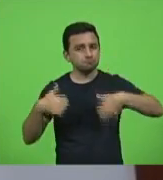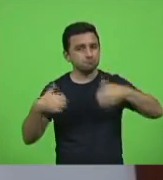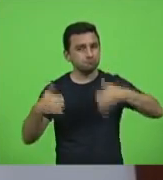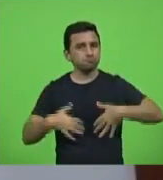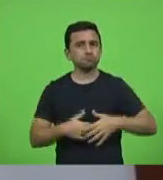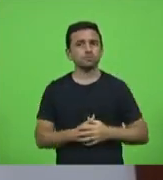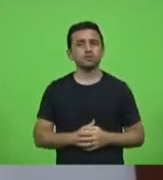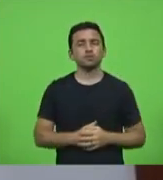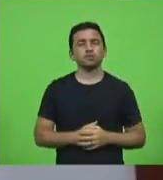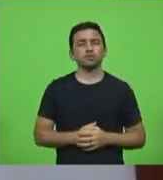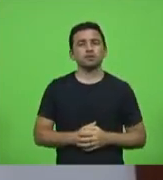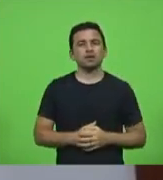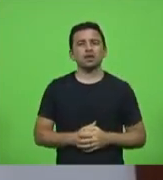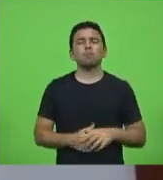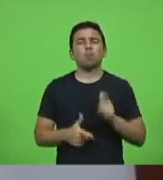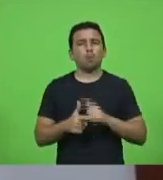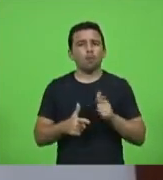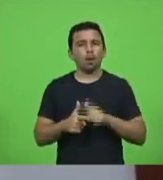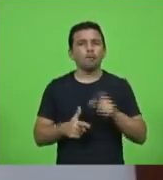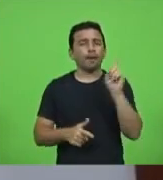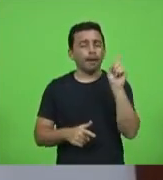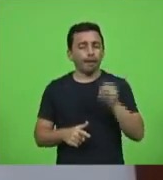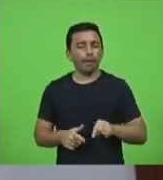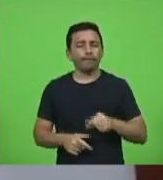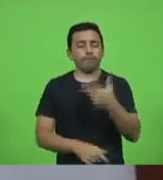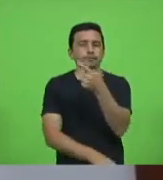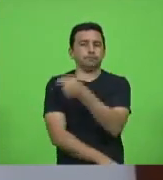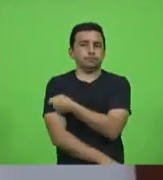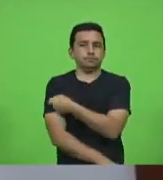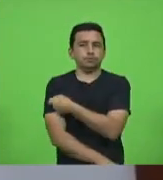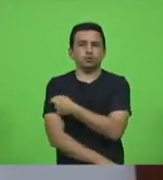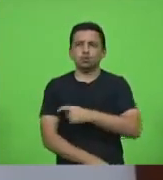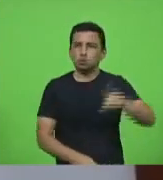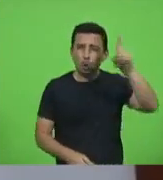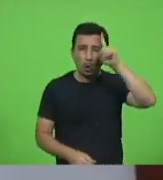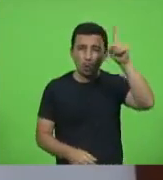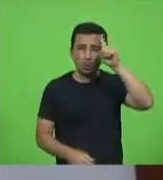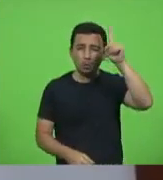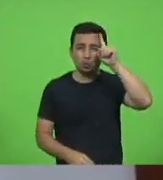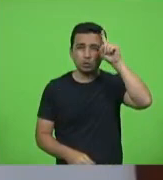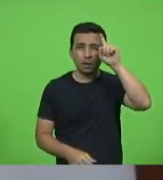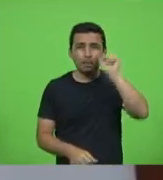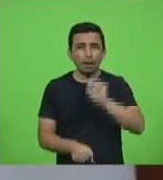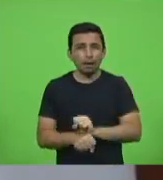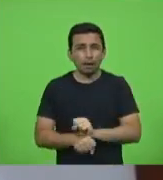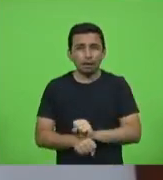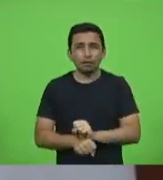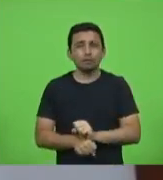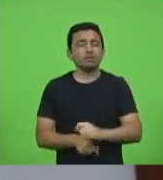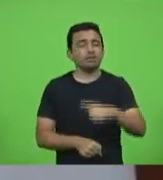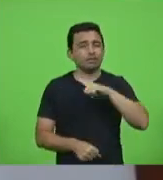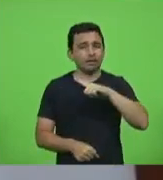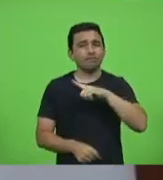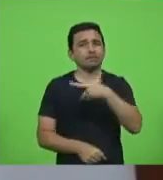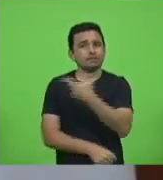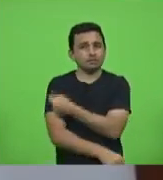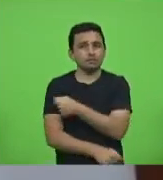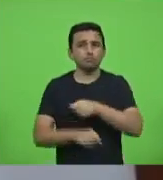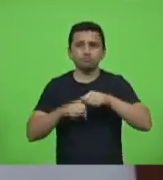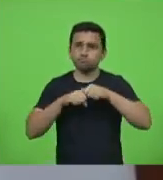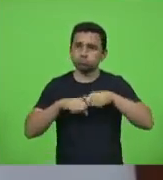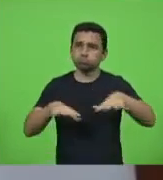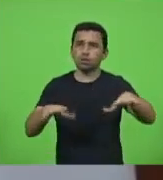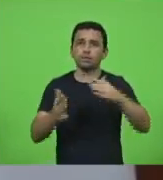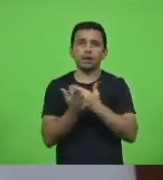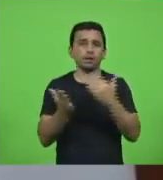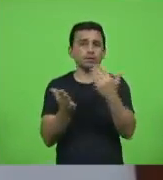vacina, e não adianta parar sem vacina. Todo dia parado, tem que ter vacinação em massa, porque senão não adianta, é